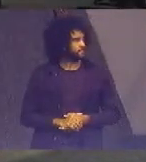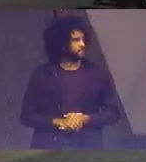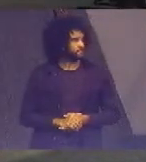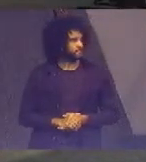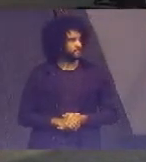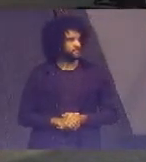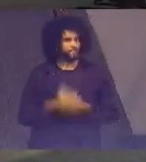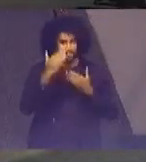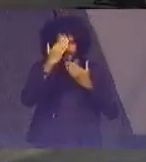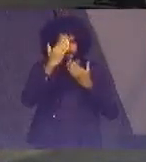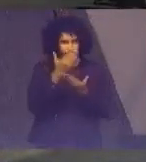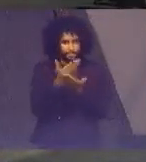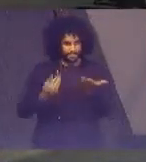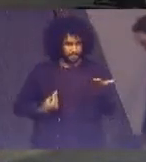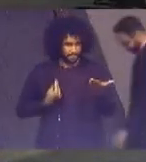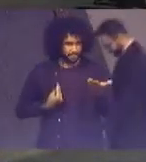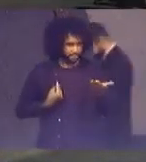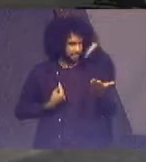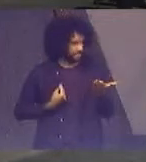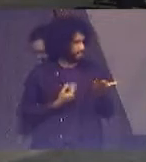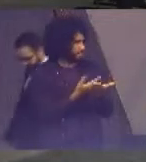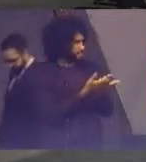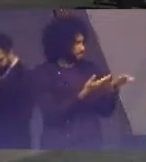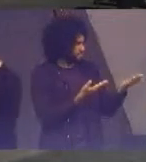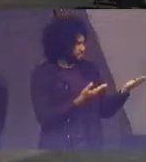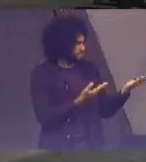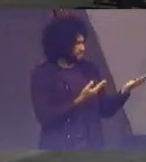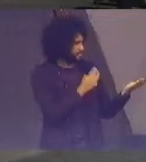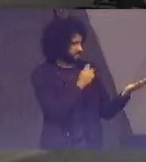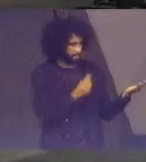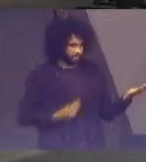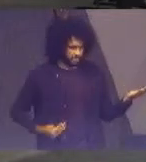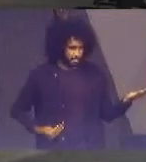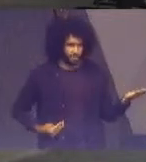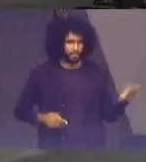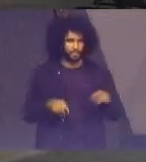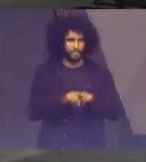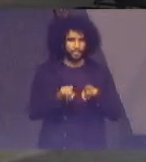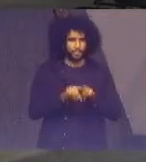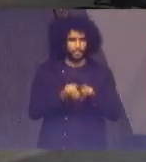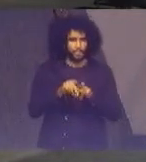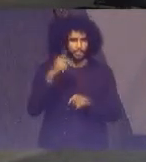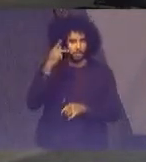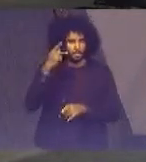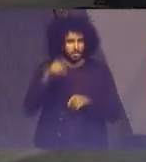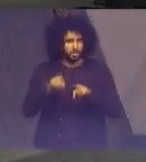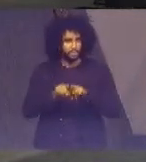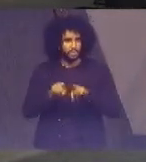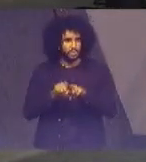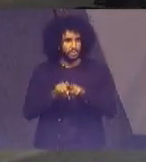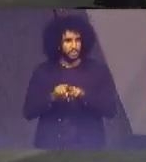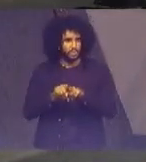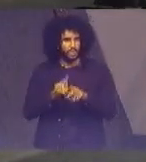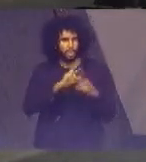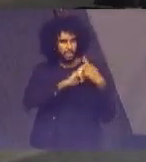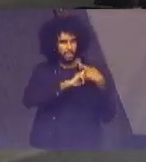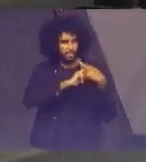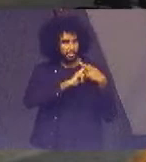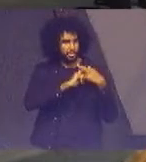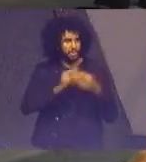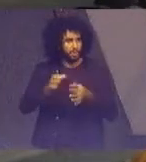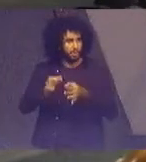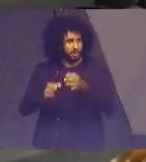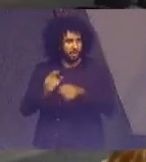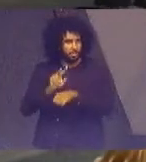Agradecemos a presença dos senhores ministros, magistrados, procuradores, promotores, auditores, defensores,